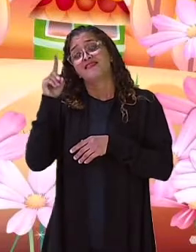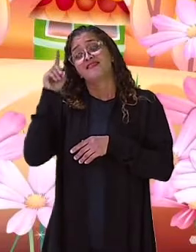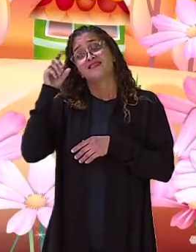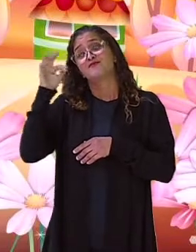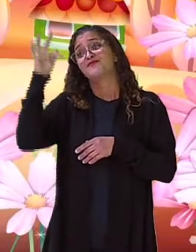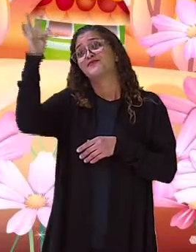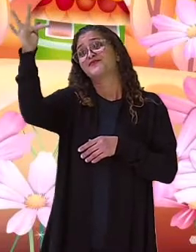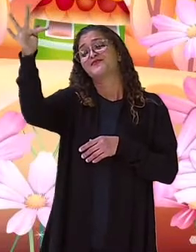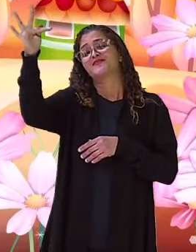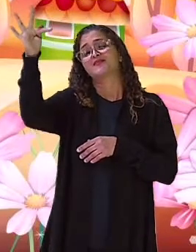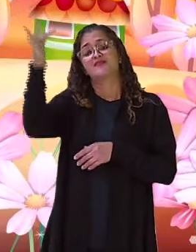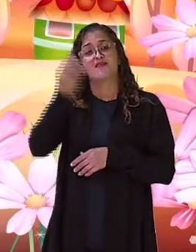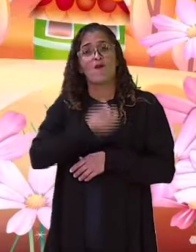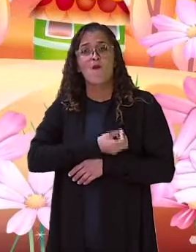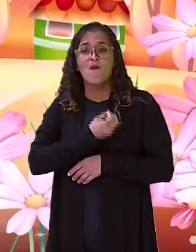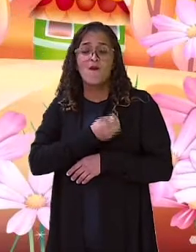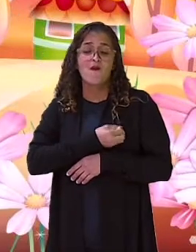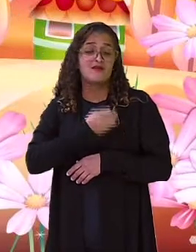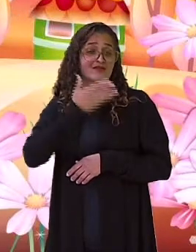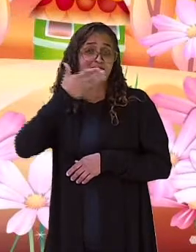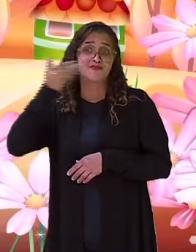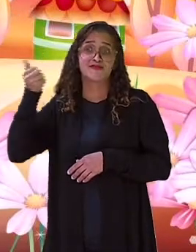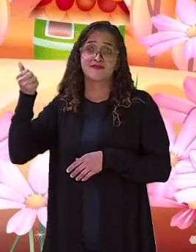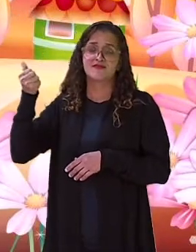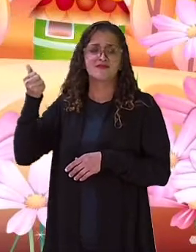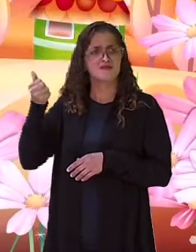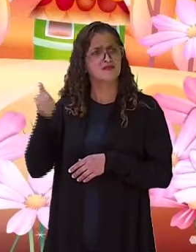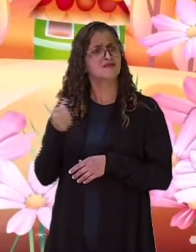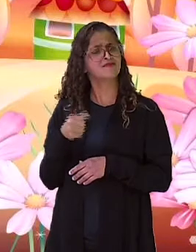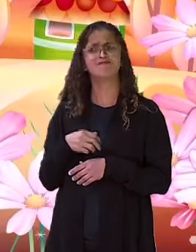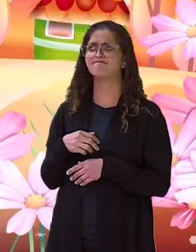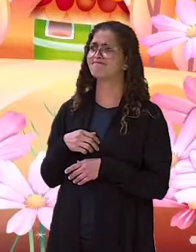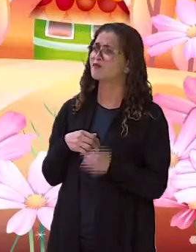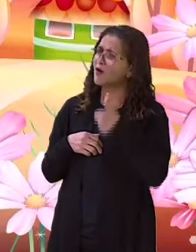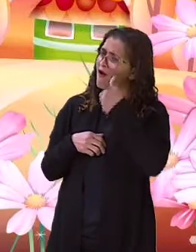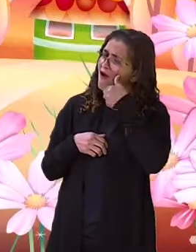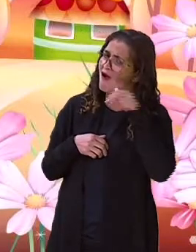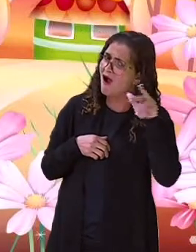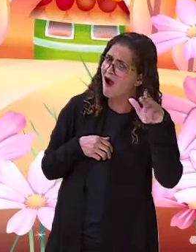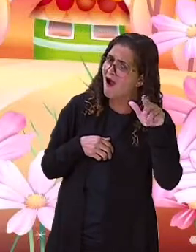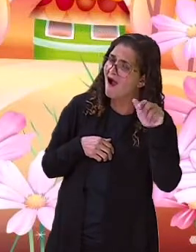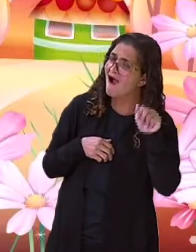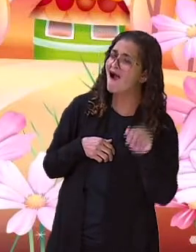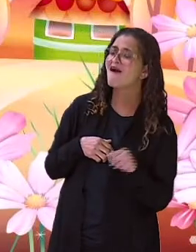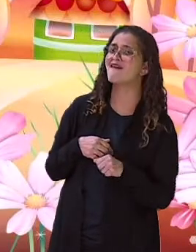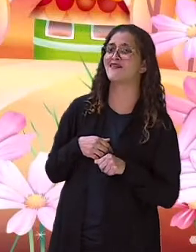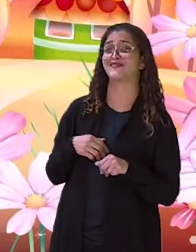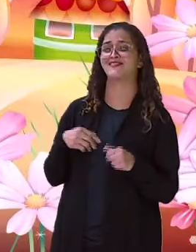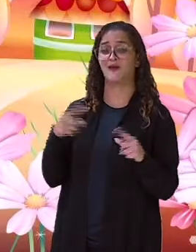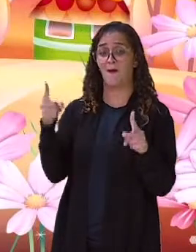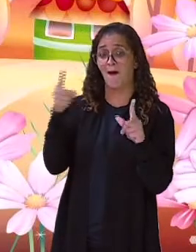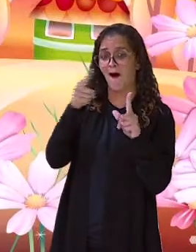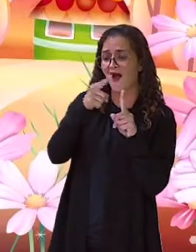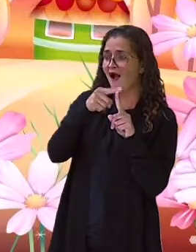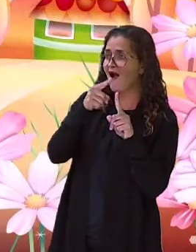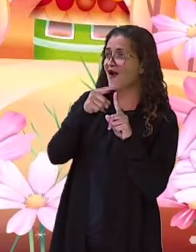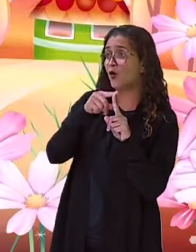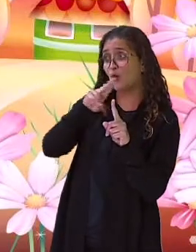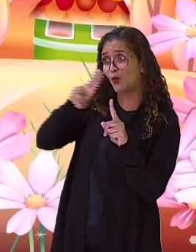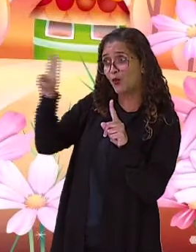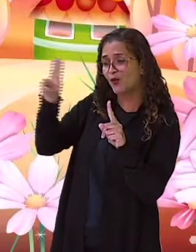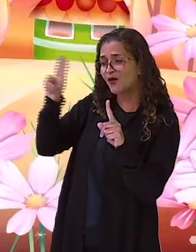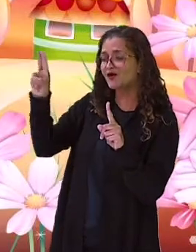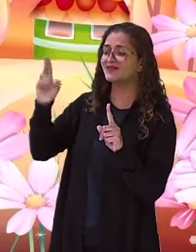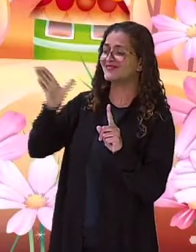As duas irmãs gostaram do jeito do homem. A primeira resolveu se apresentar. Meu nome